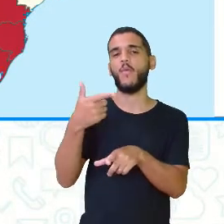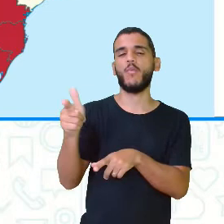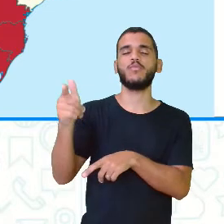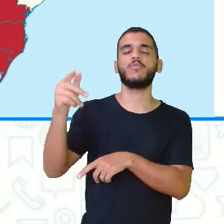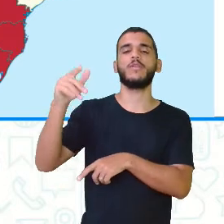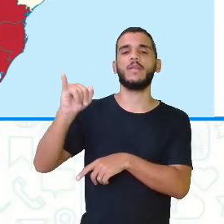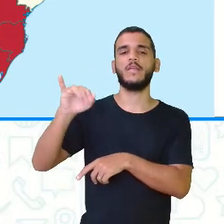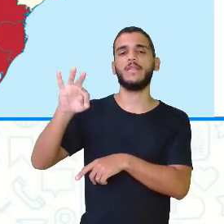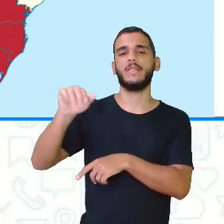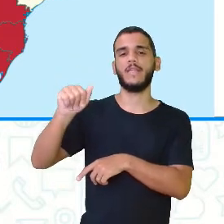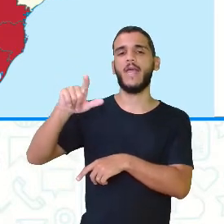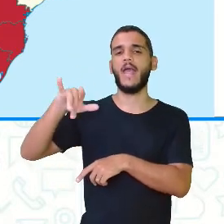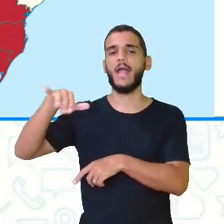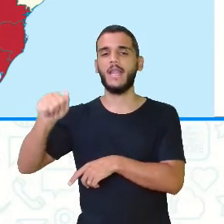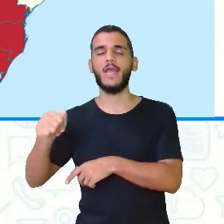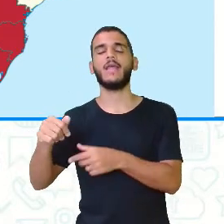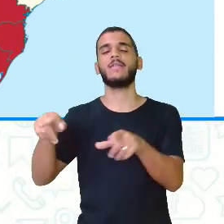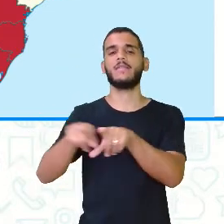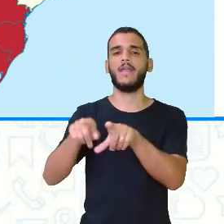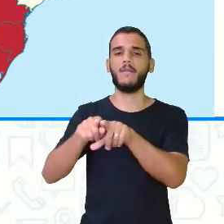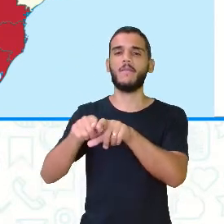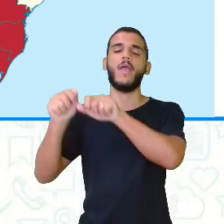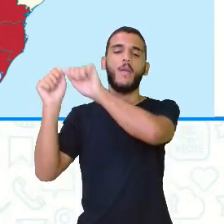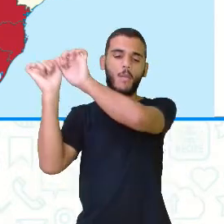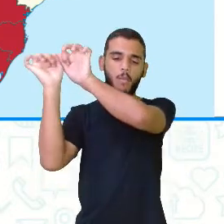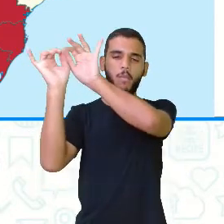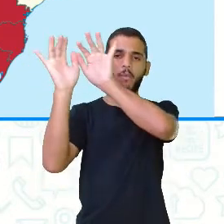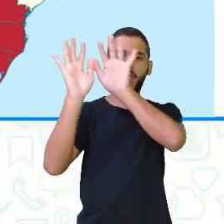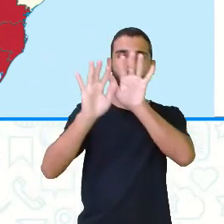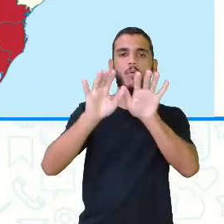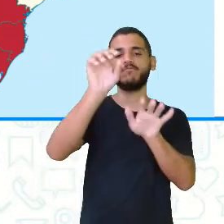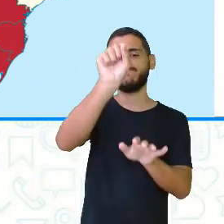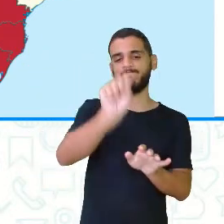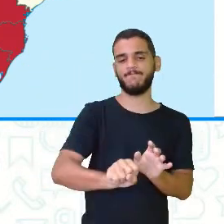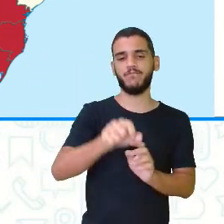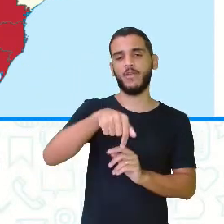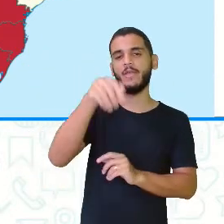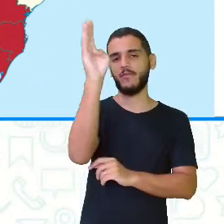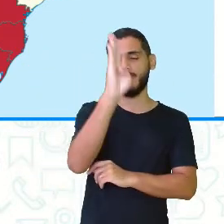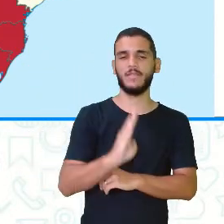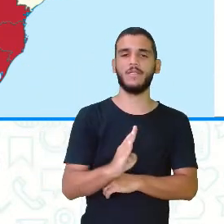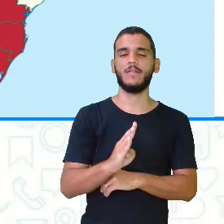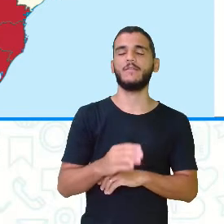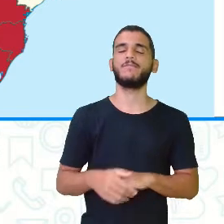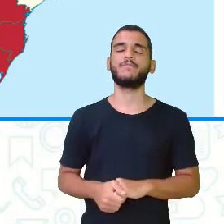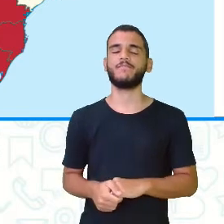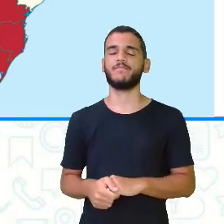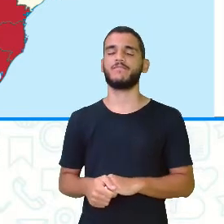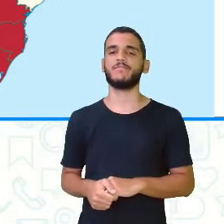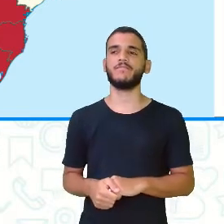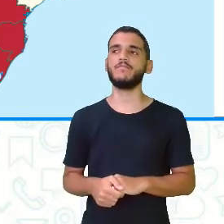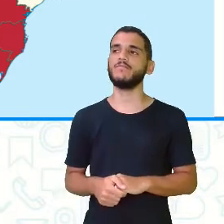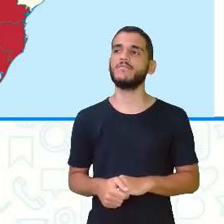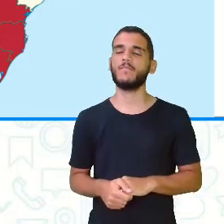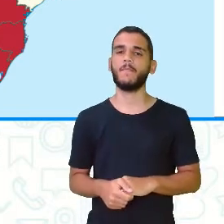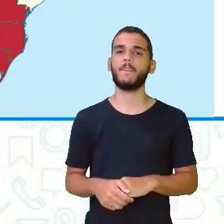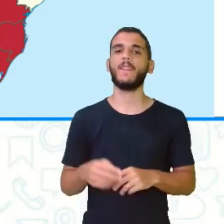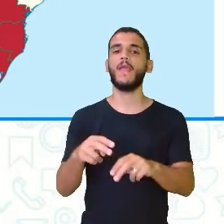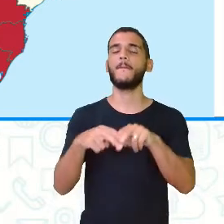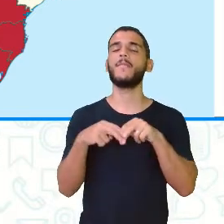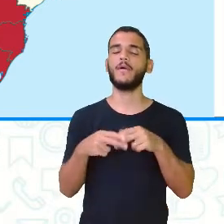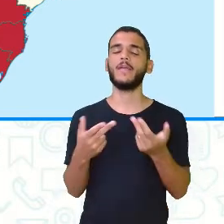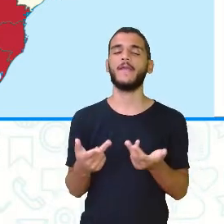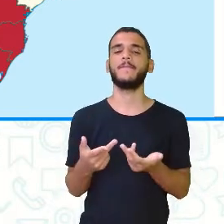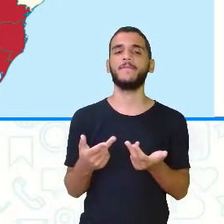também se deslocaram mais para a região sul do Brasil. Aqui, essa partezinha aqui, final do mapa. Por quê?